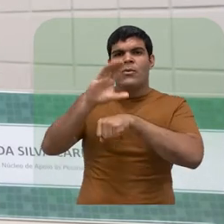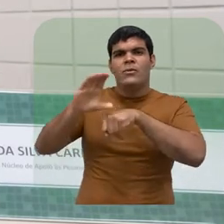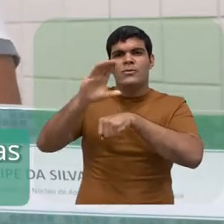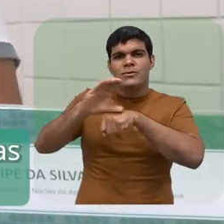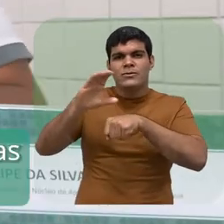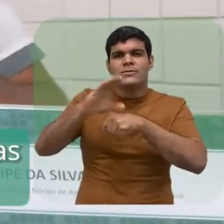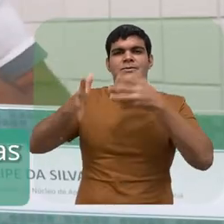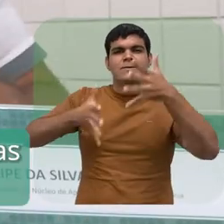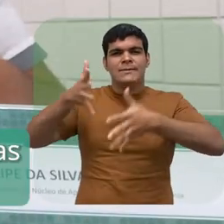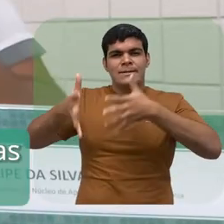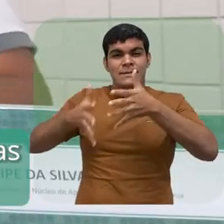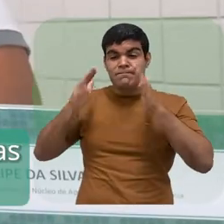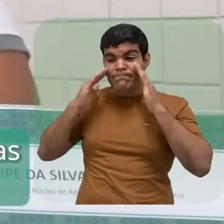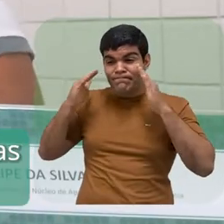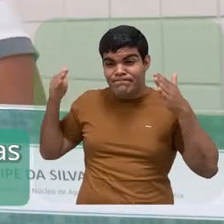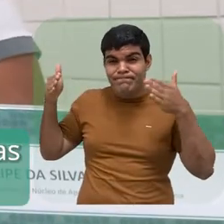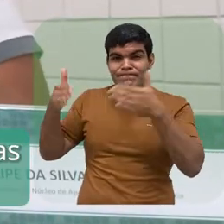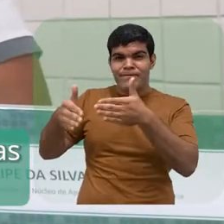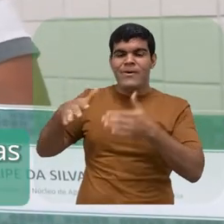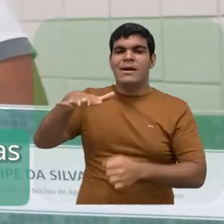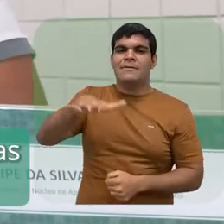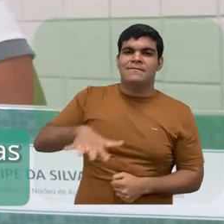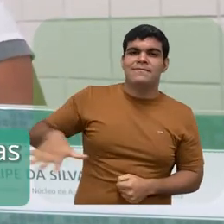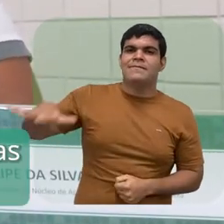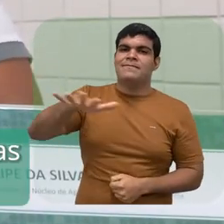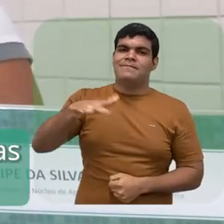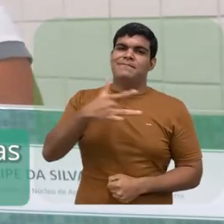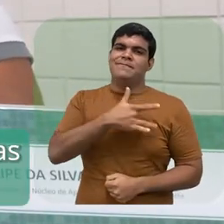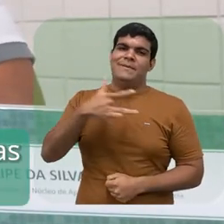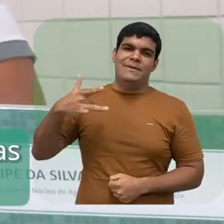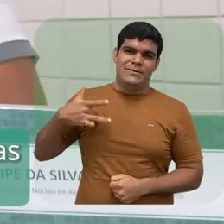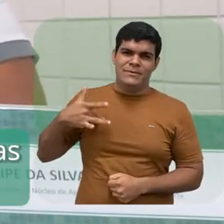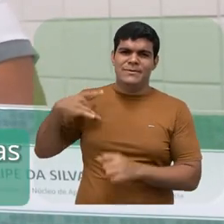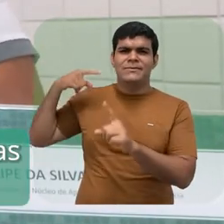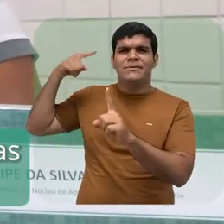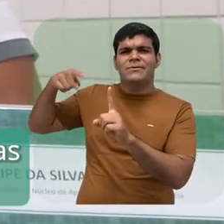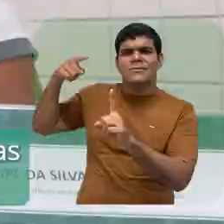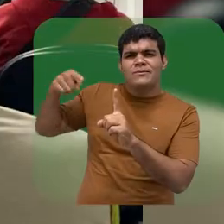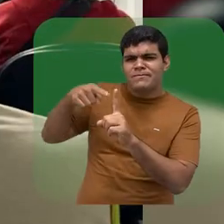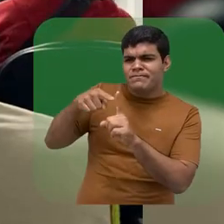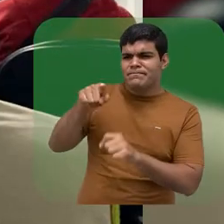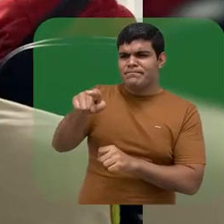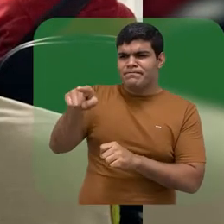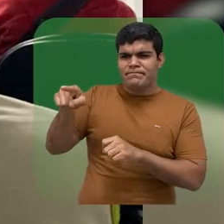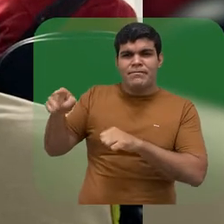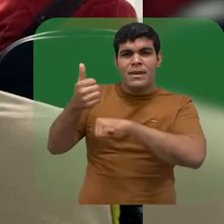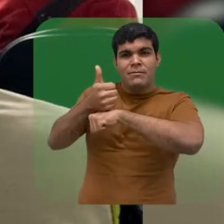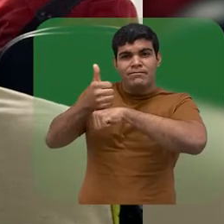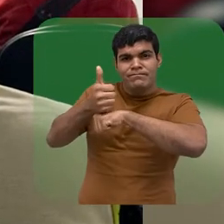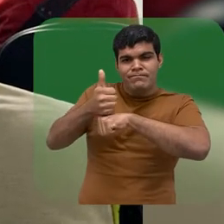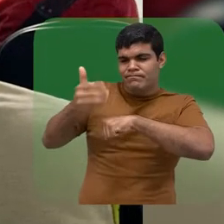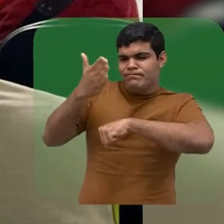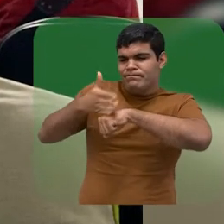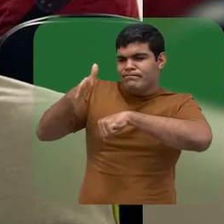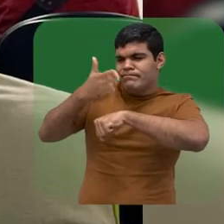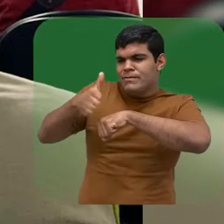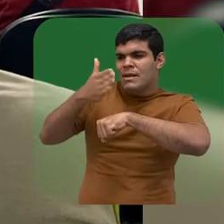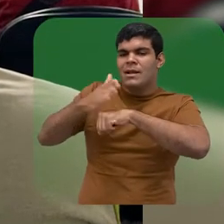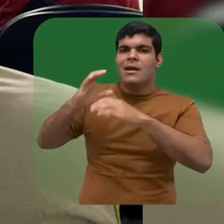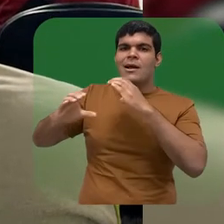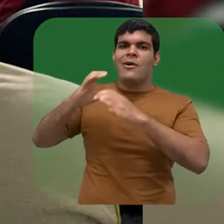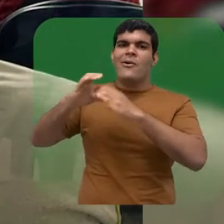o CER3. O NAPNI oferta ao Centro um curso de Libras voltado à área da saúde. O objetivo é capacitar os